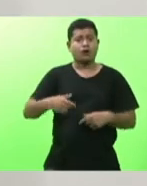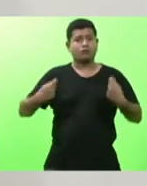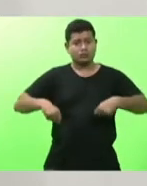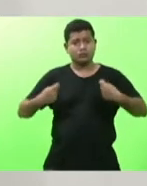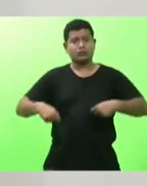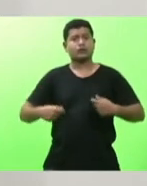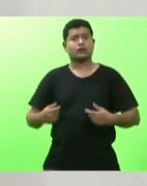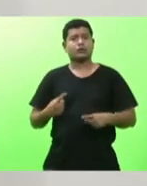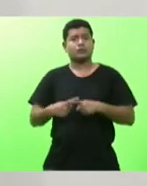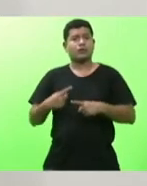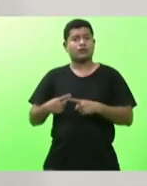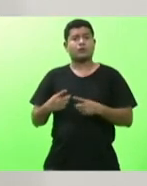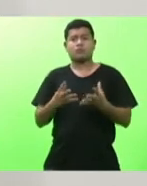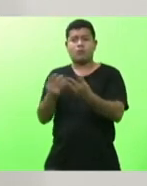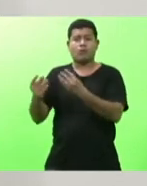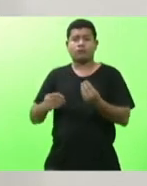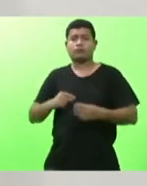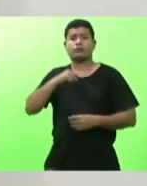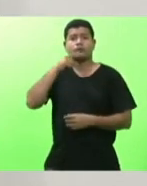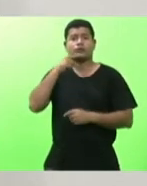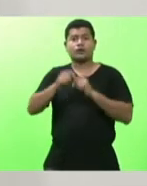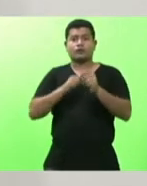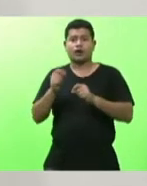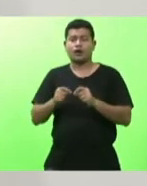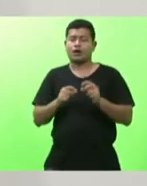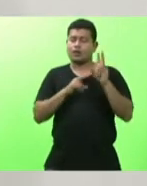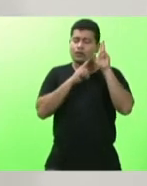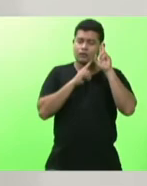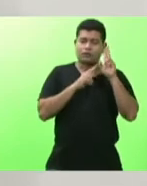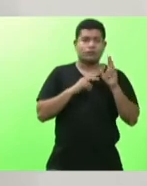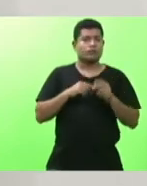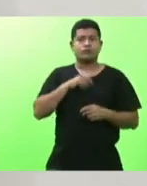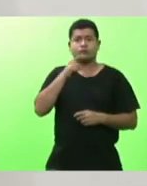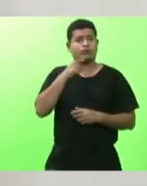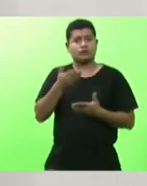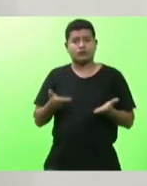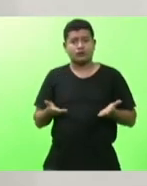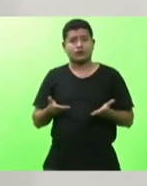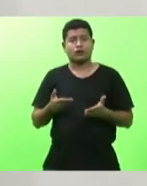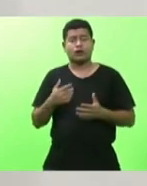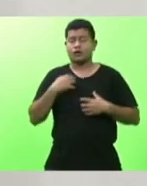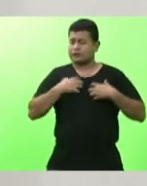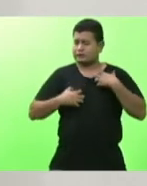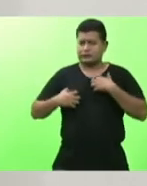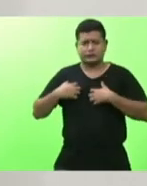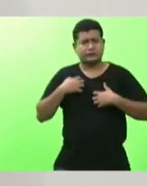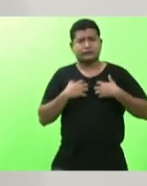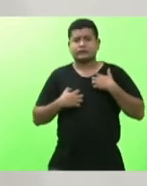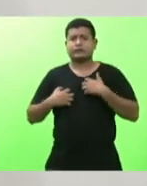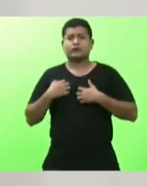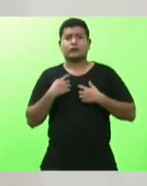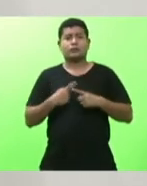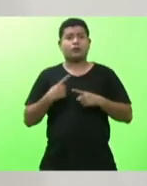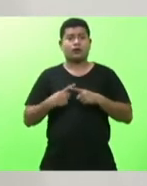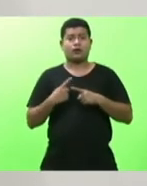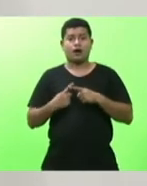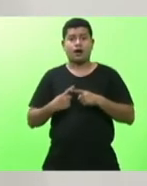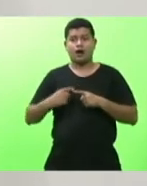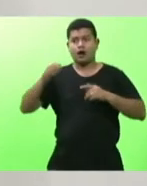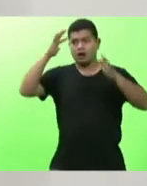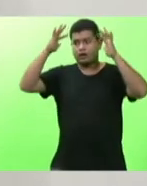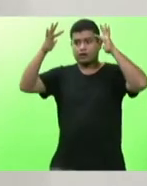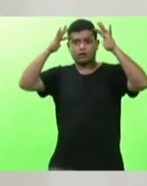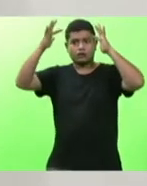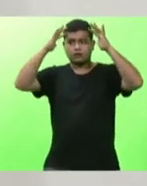muitos não conseguem dormir não consegue tem insônia porque porque a cabeça está girando um